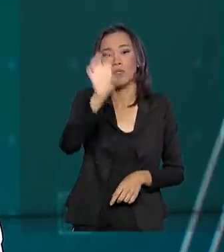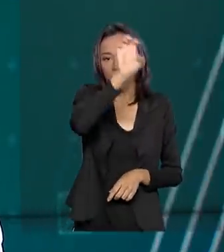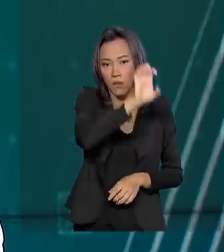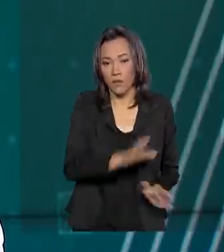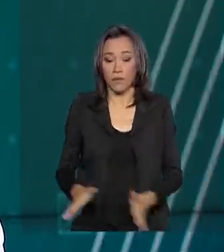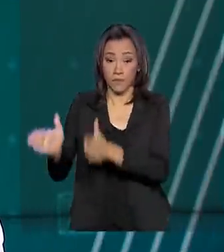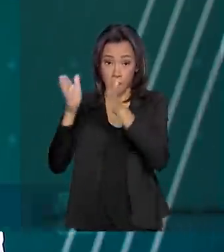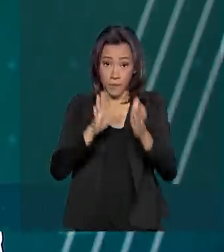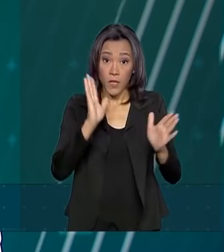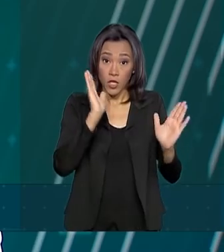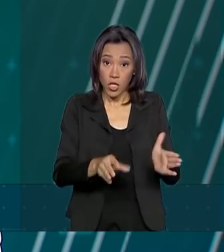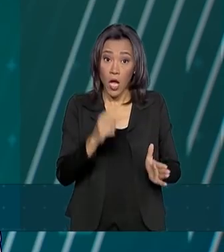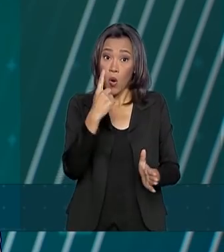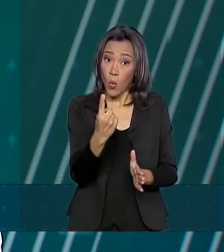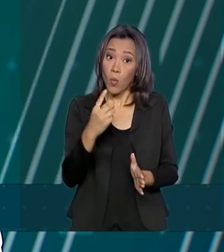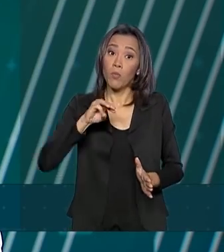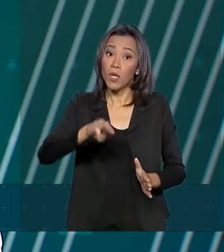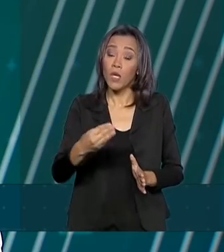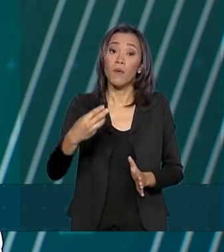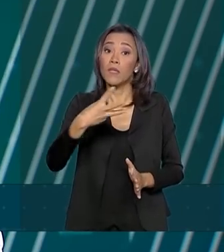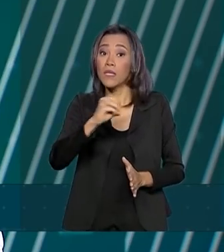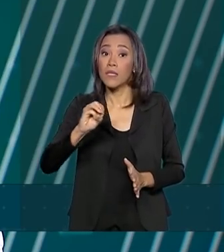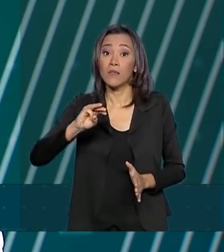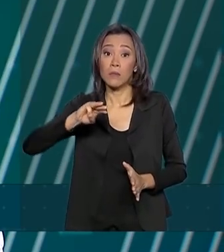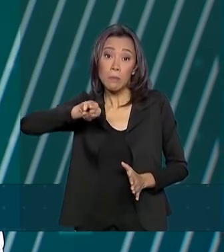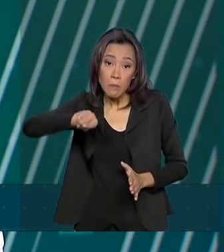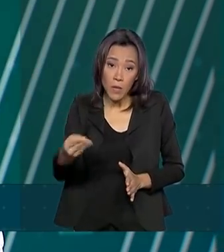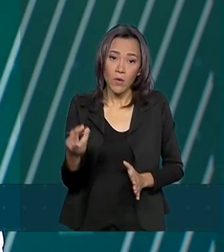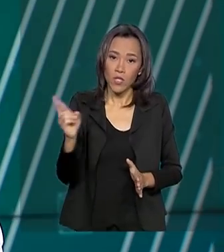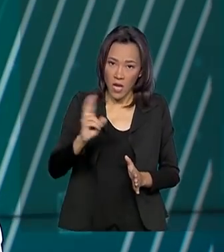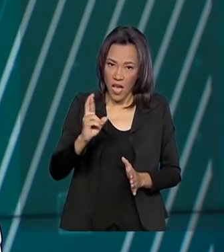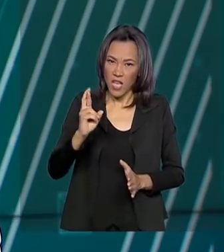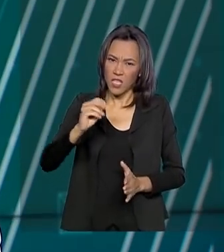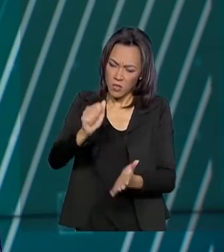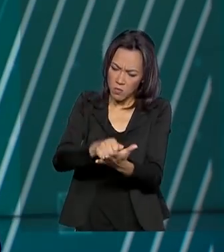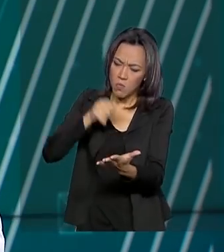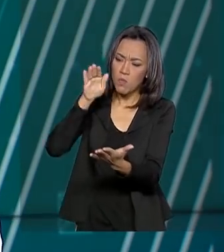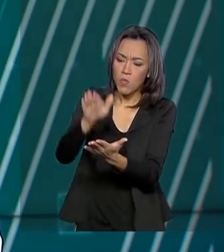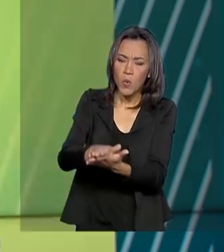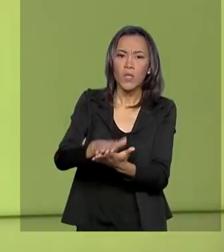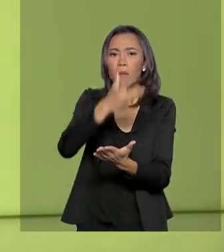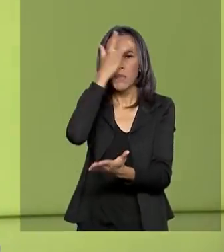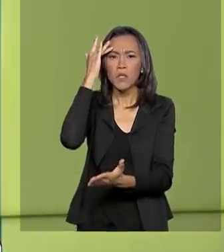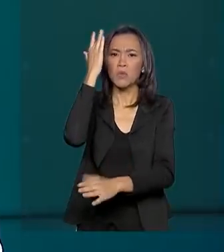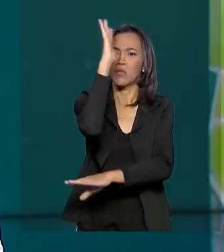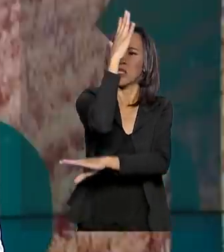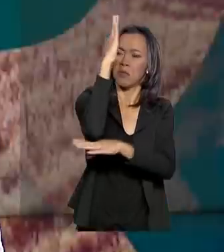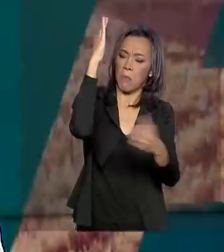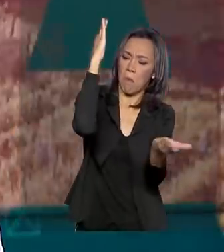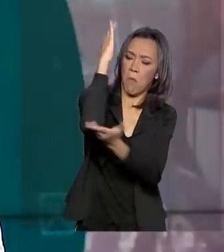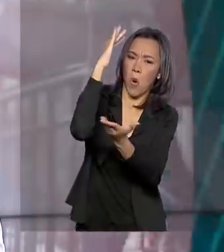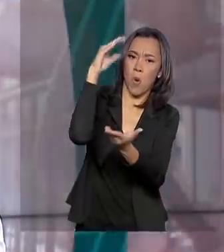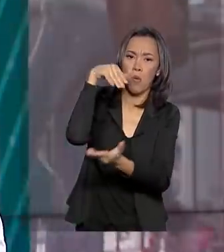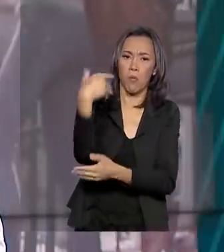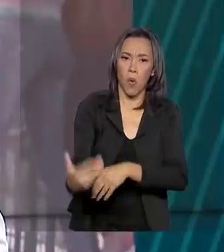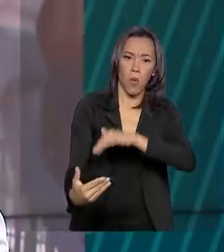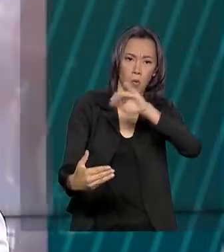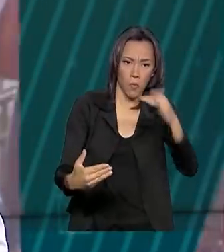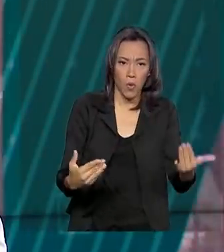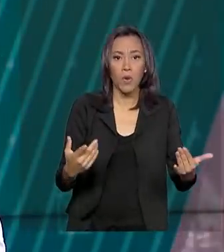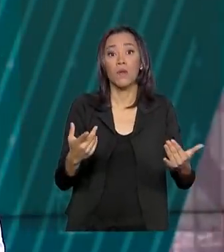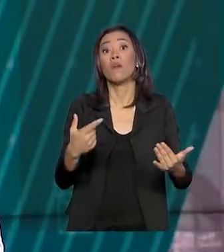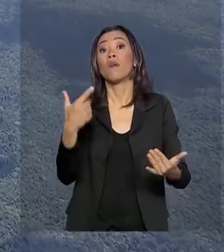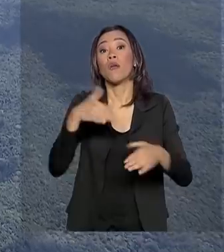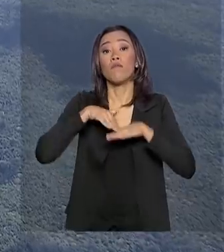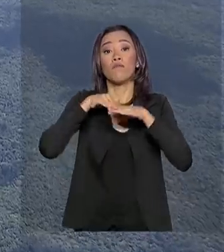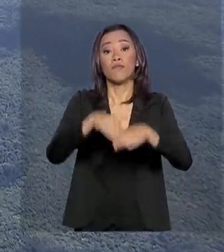300 milhões de reais o valor de multas cobradas de desmatadores na Amazônia pela Advocacia Geral da União. Essas